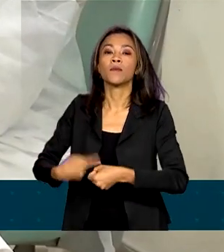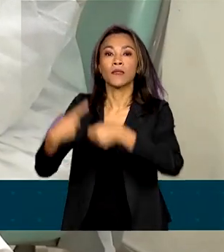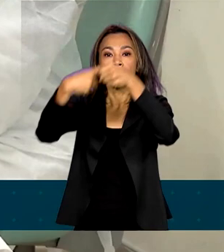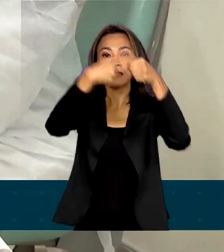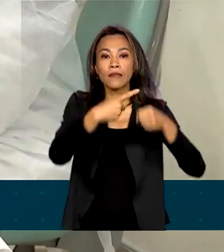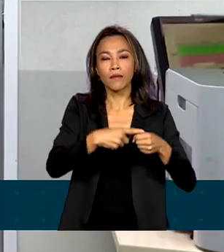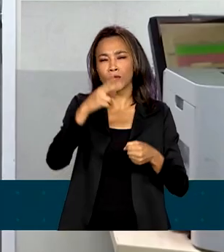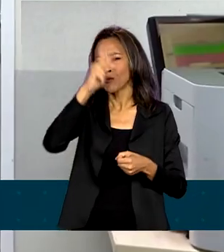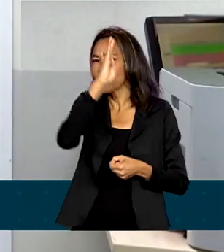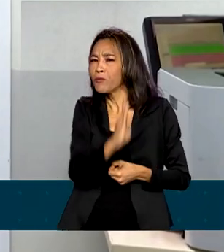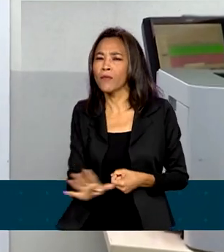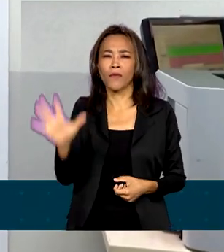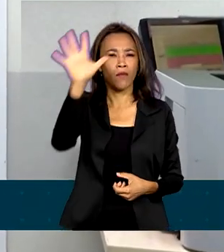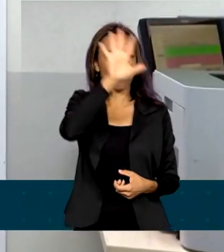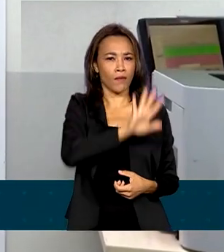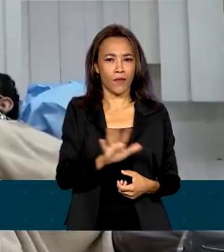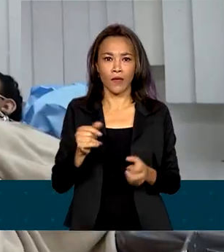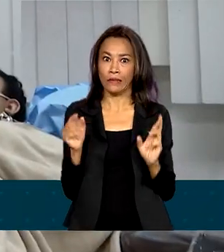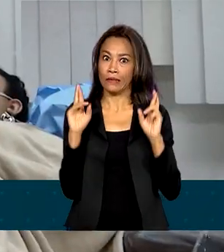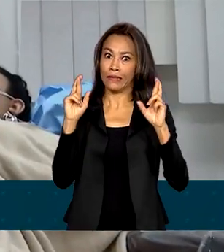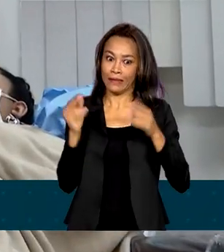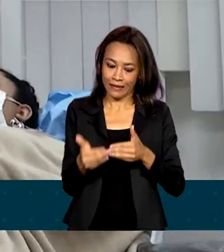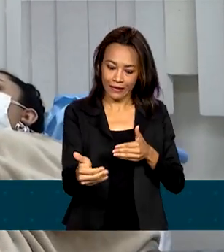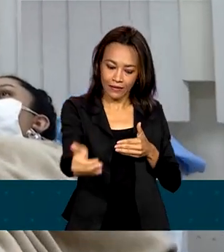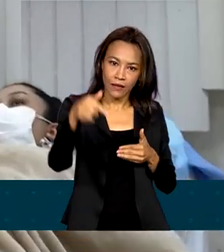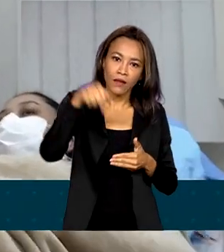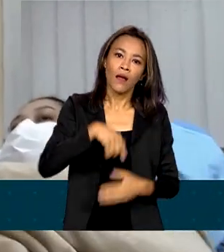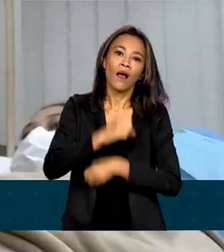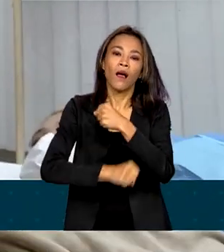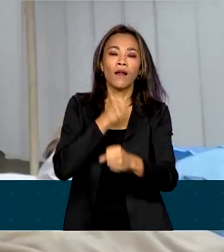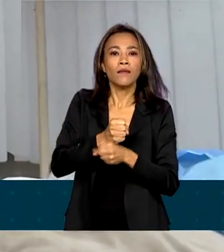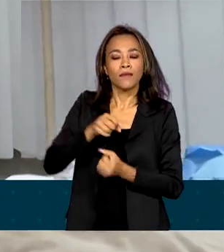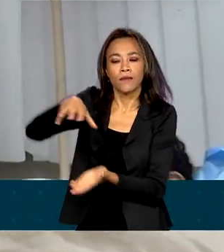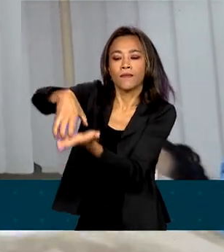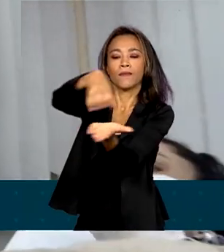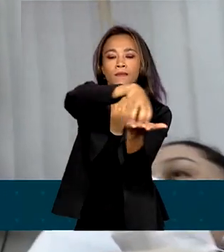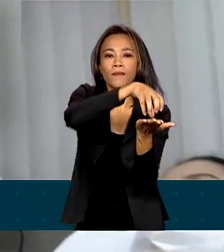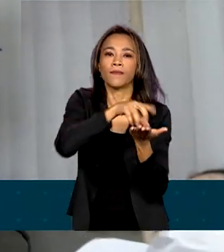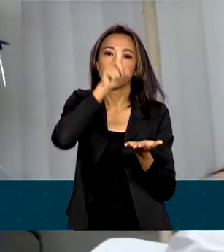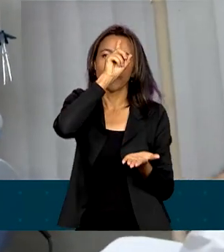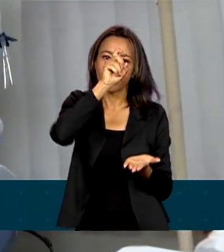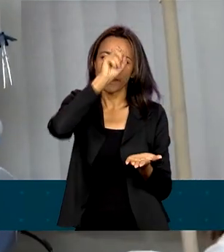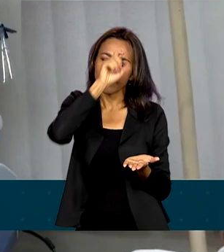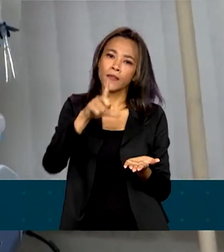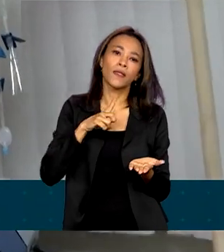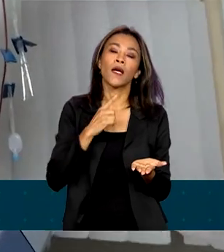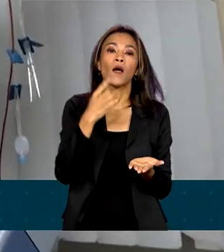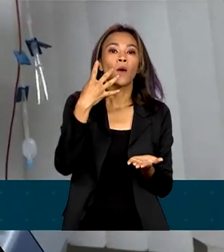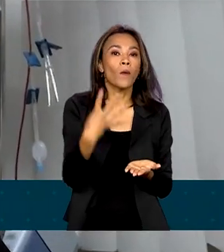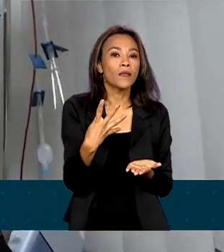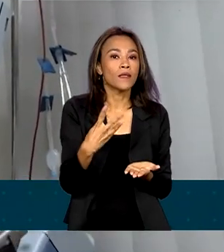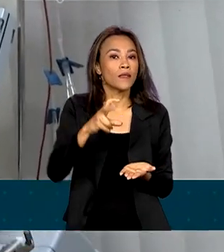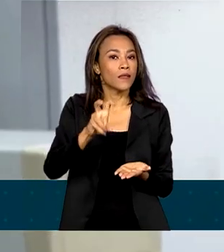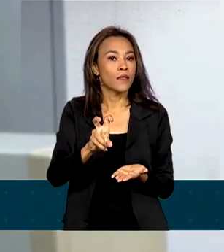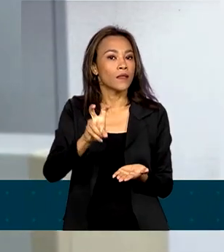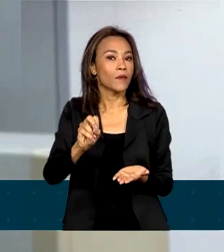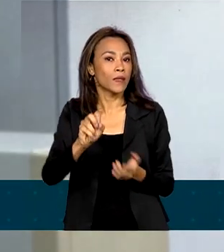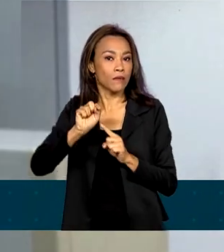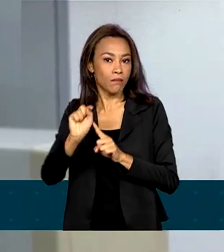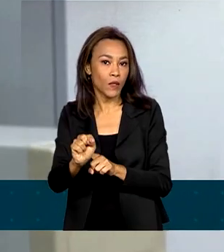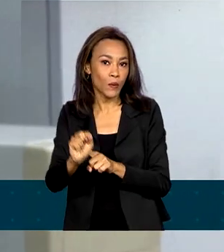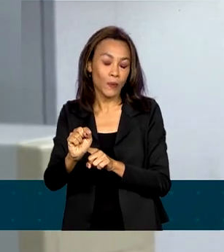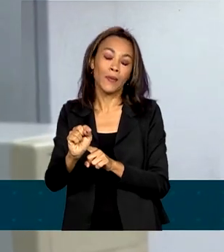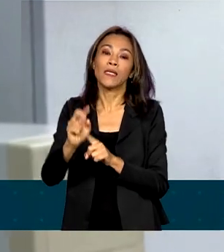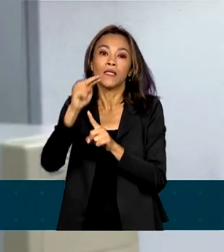regiões do país. A expectativa é de que esse ano as unidades de saúde realizem 450 mil cirurgias a